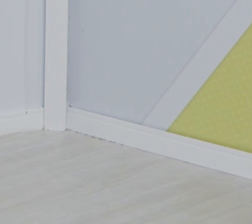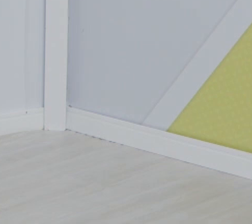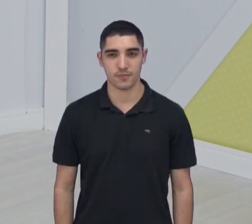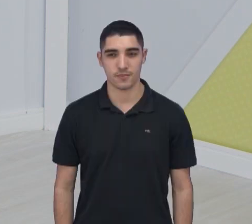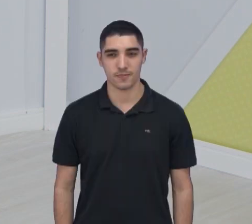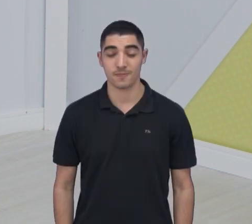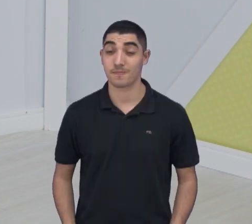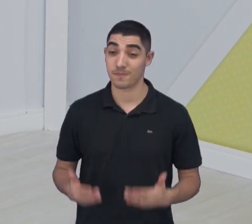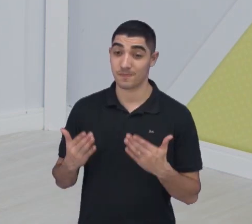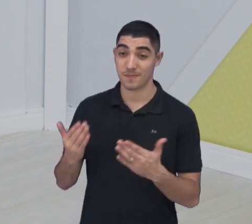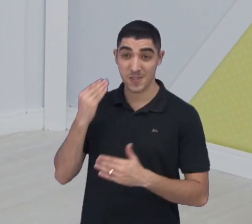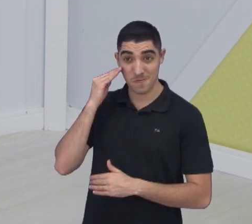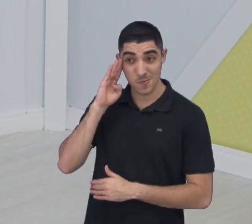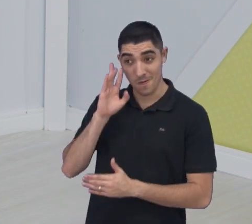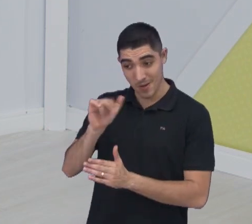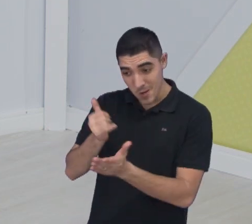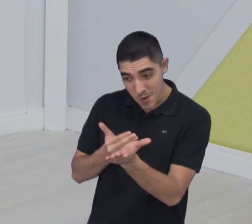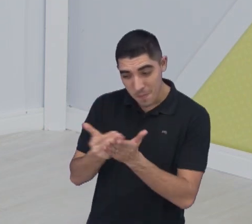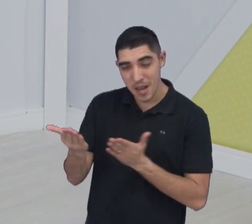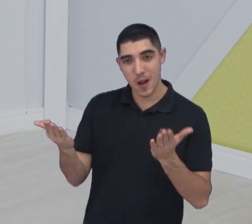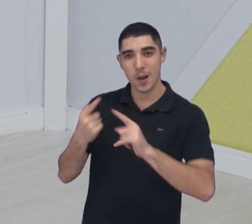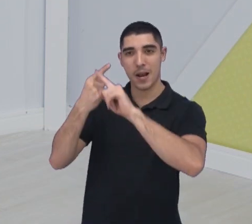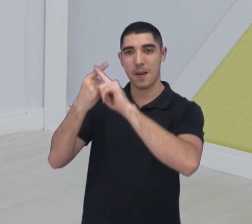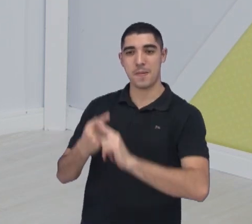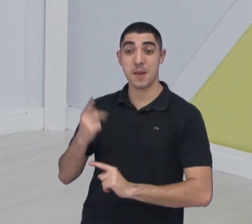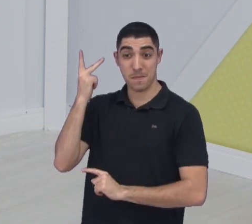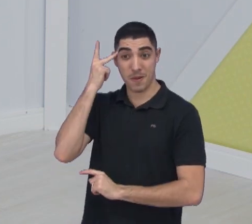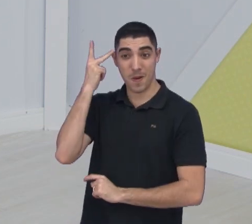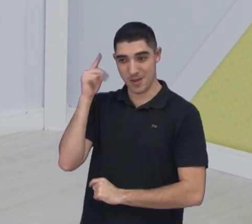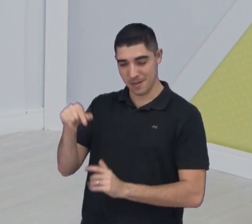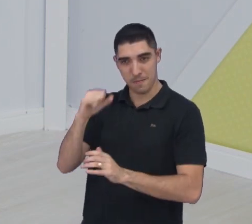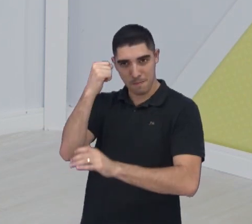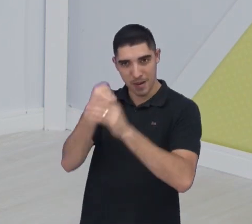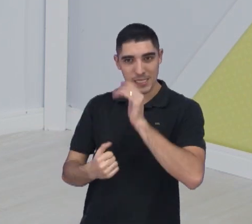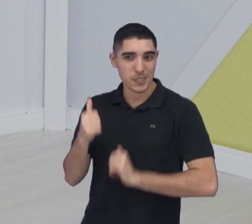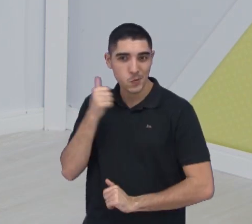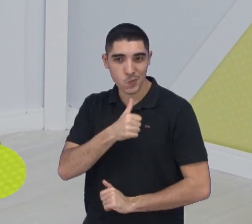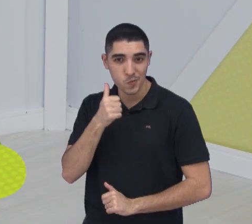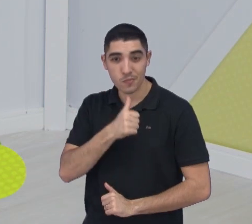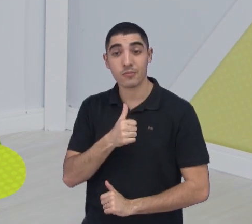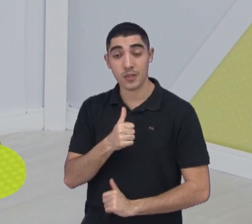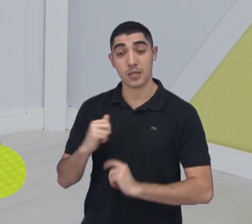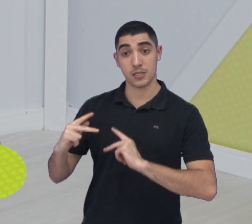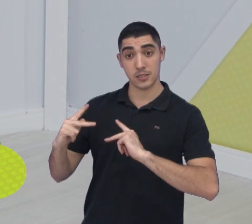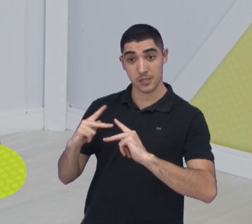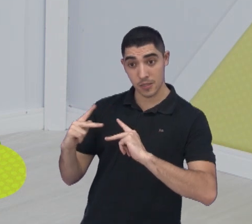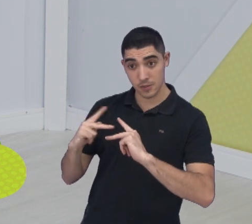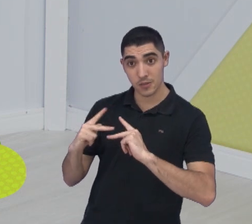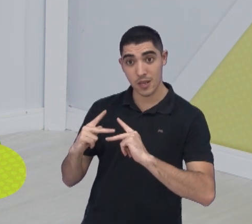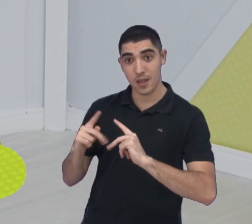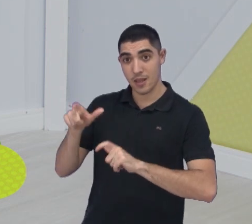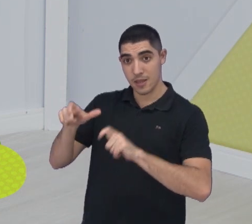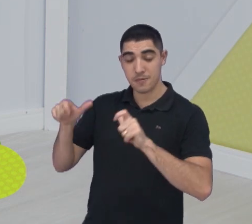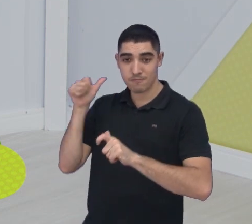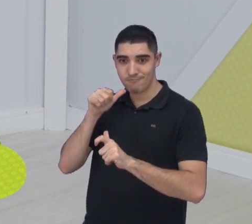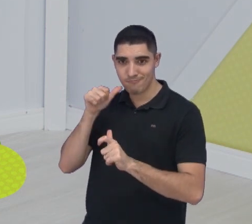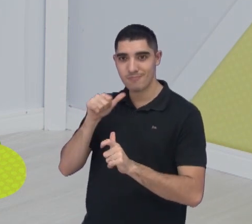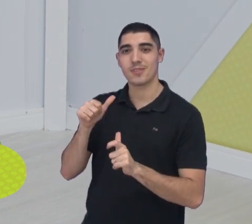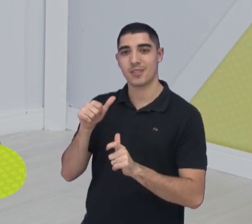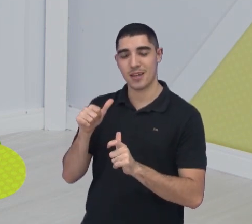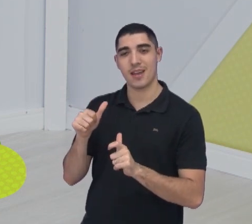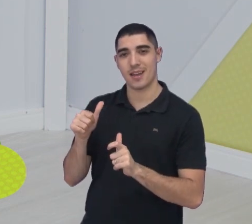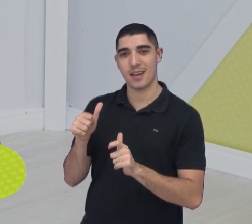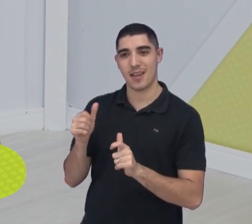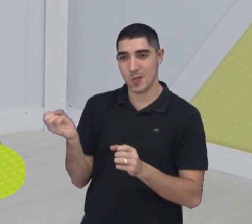Pois é, Bruno, vai começar o Campeonato Paulista de Basquetebol Feminino, São José com uma equipe reformulada. São José que